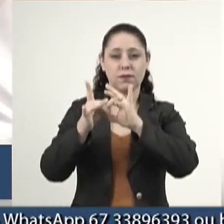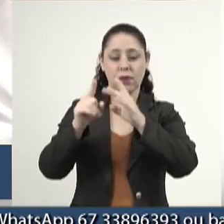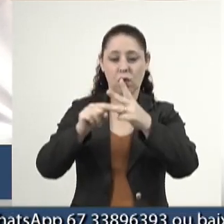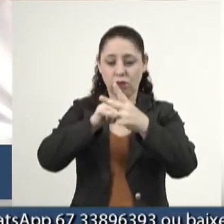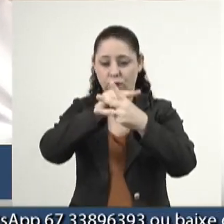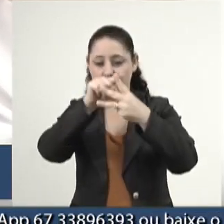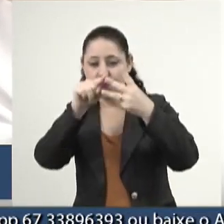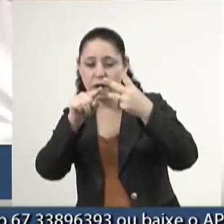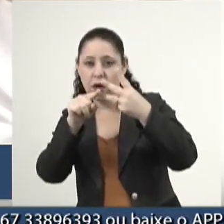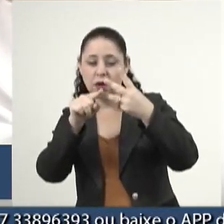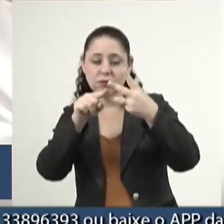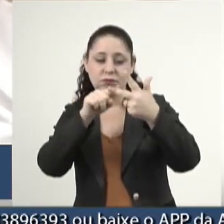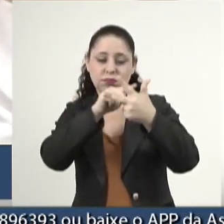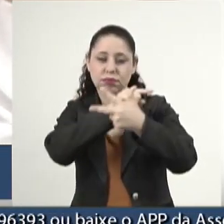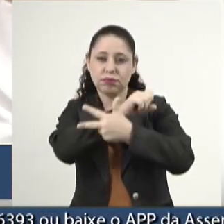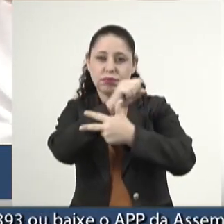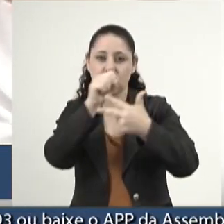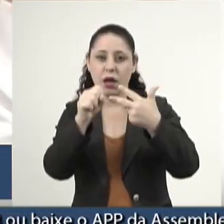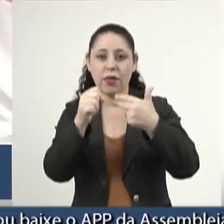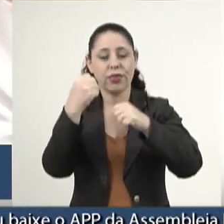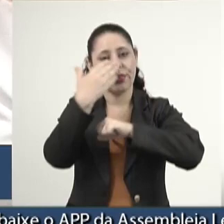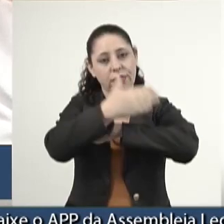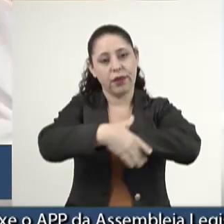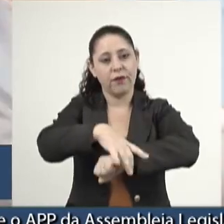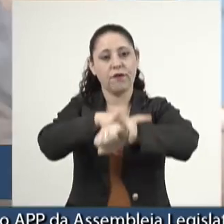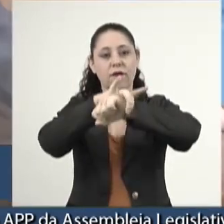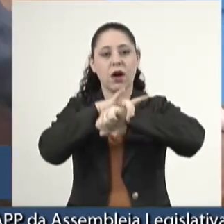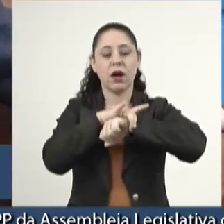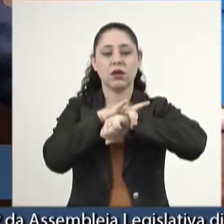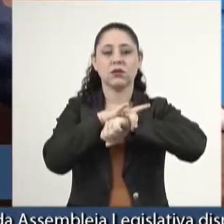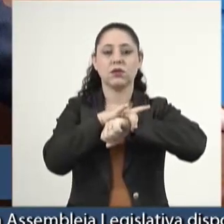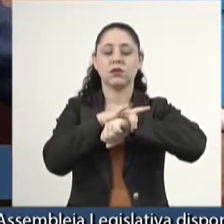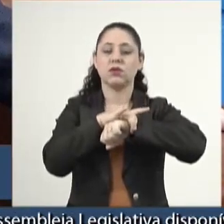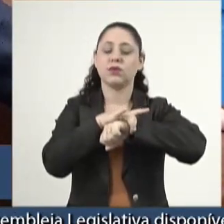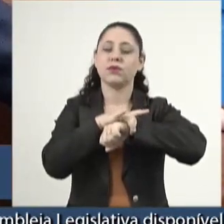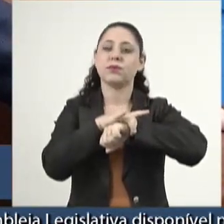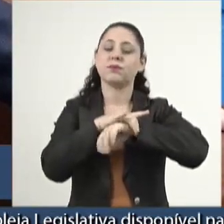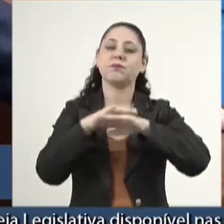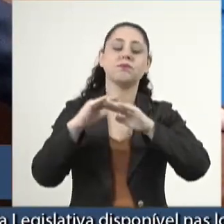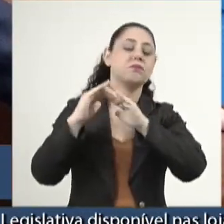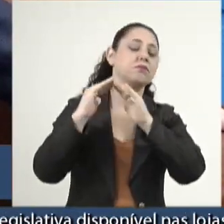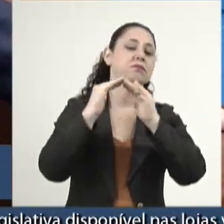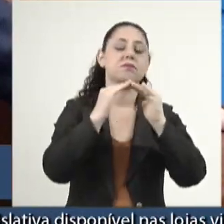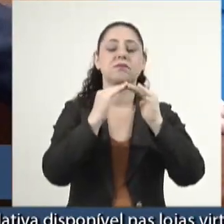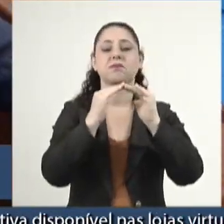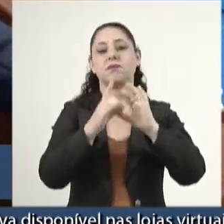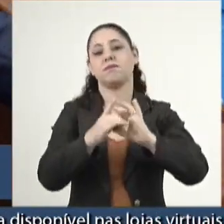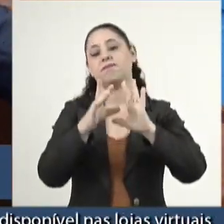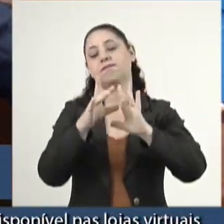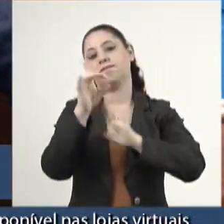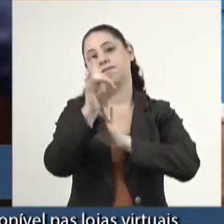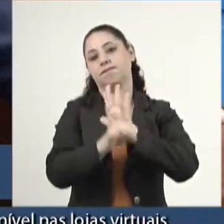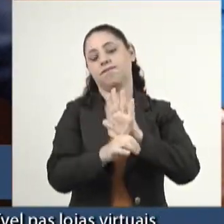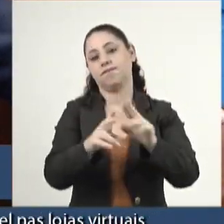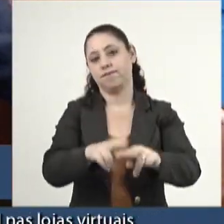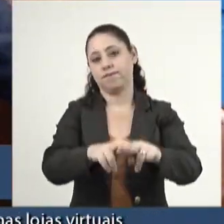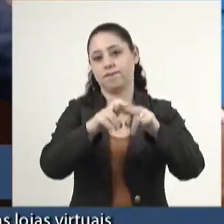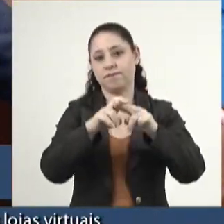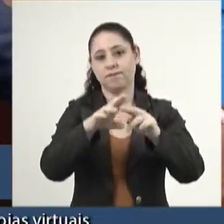três poderes na defesa do Estado Democrático de Direito. Portanto,